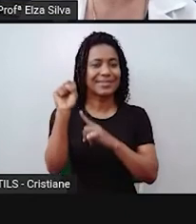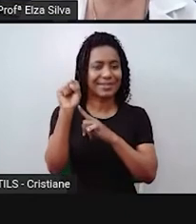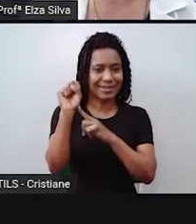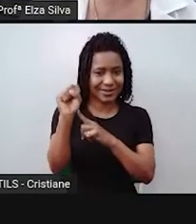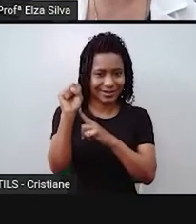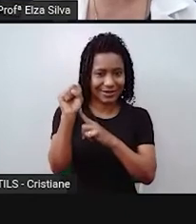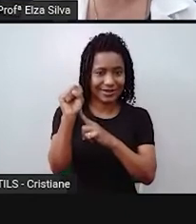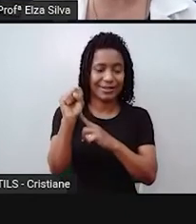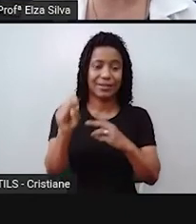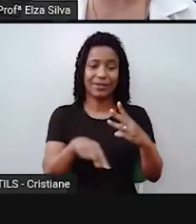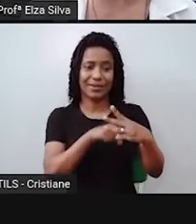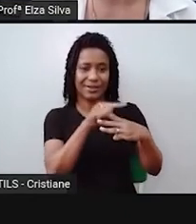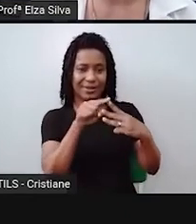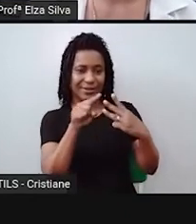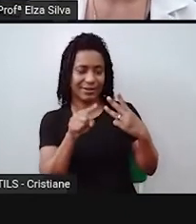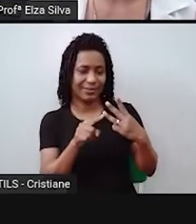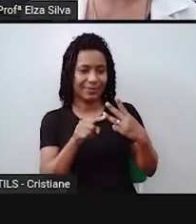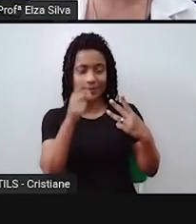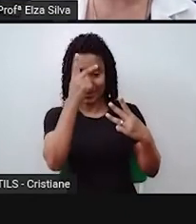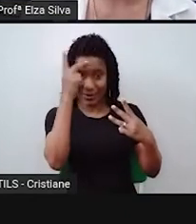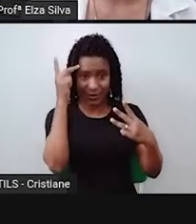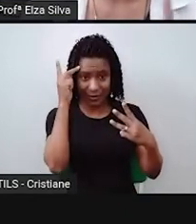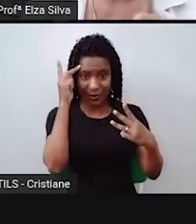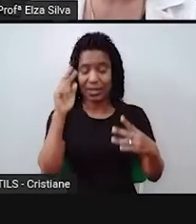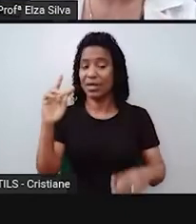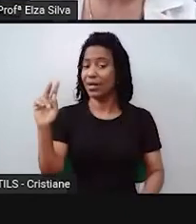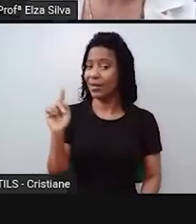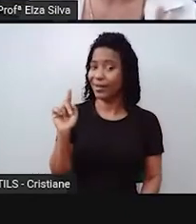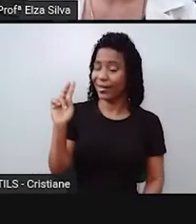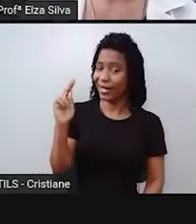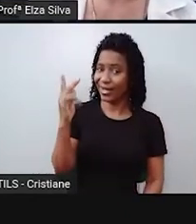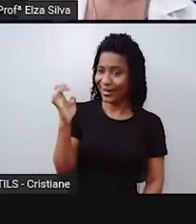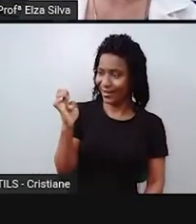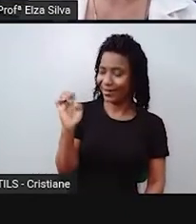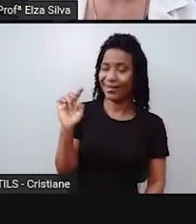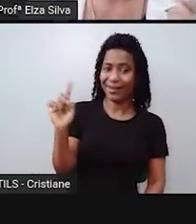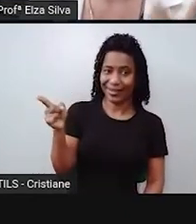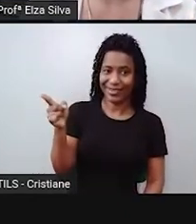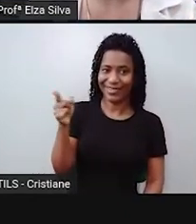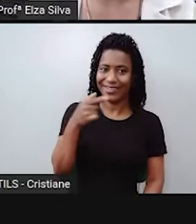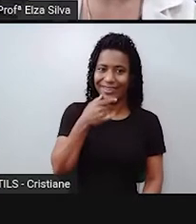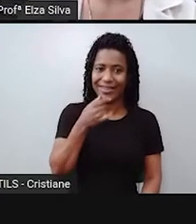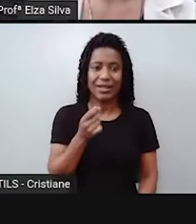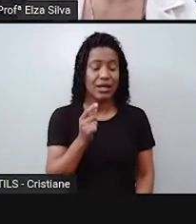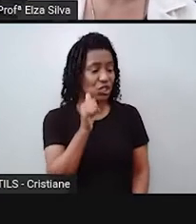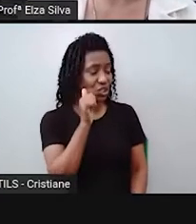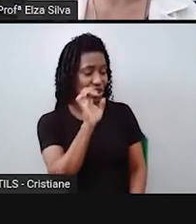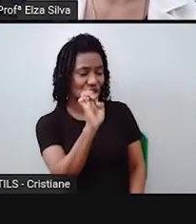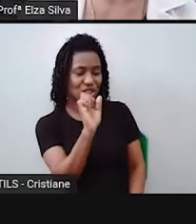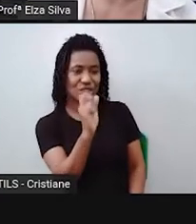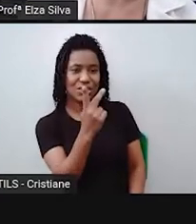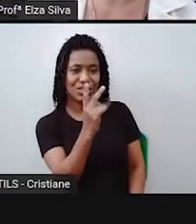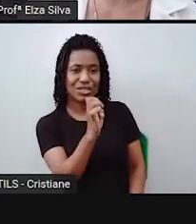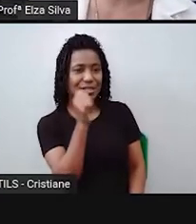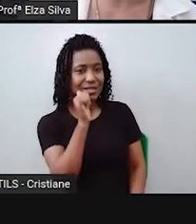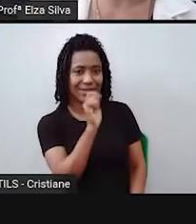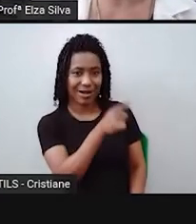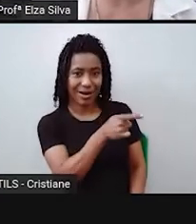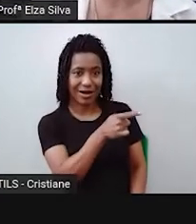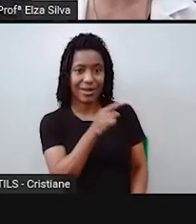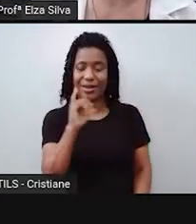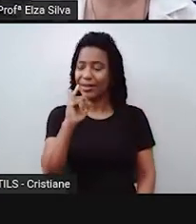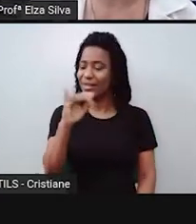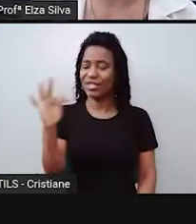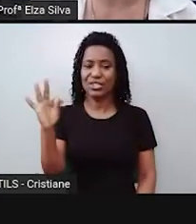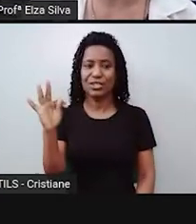terceiras pessoas do singular. He, ele, she, ela, at, ele ou ela, que é